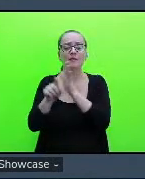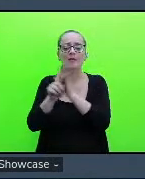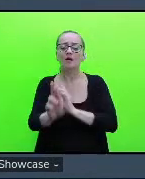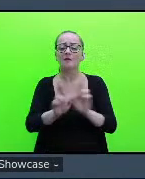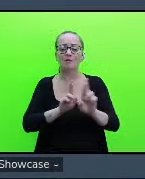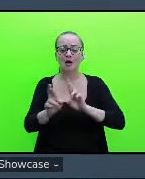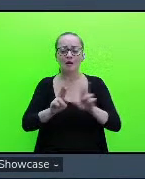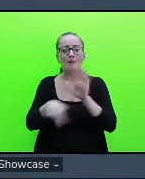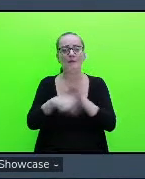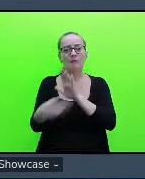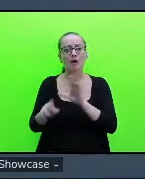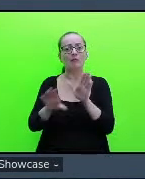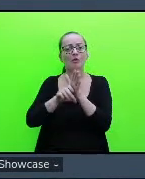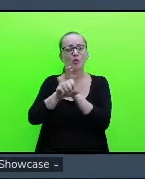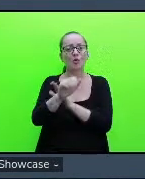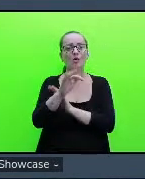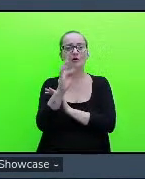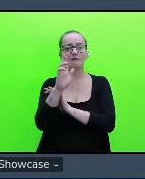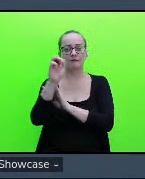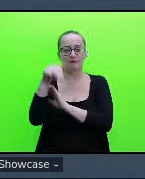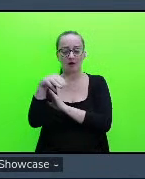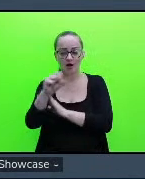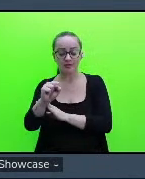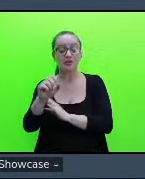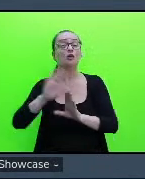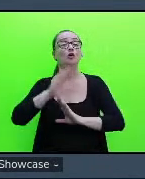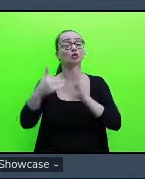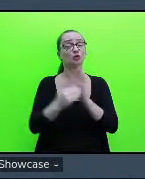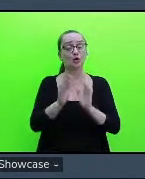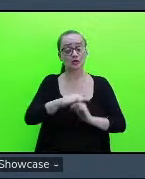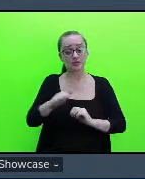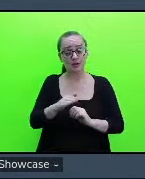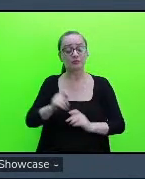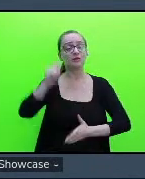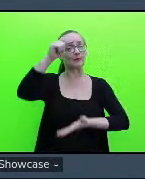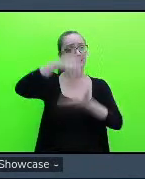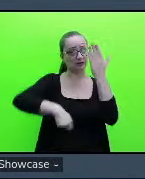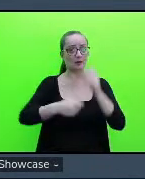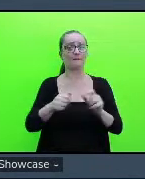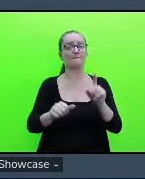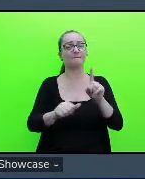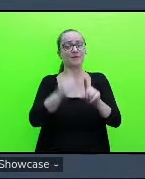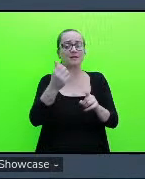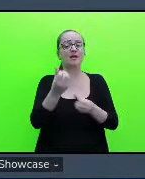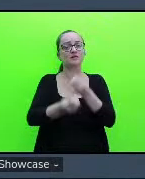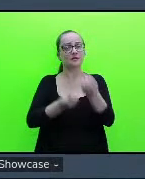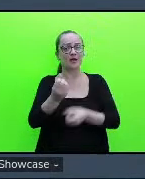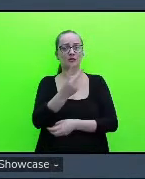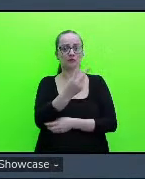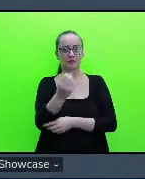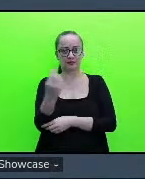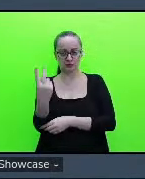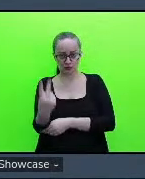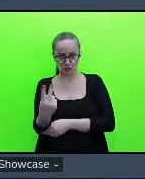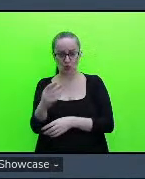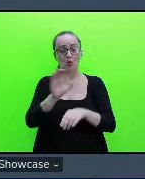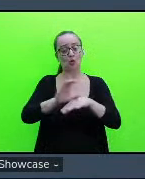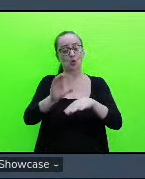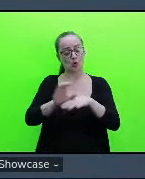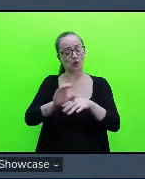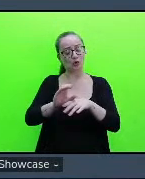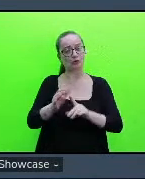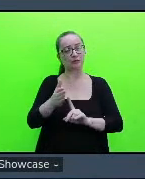Forms, todos os alunos matriculados no primeiro semestre de 2021 nos cursos tecnológicos e de